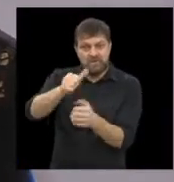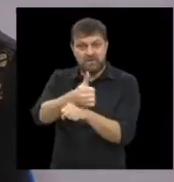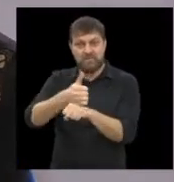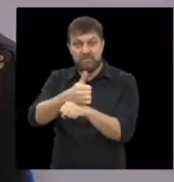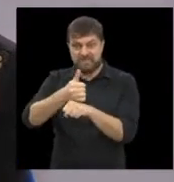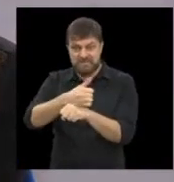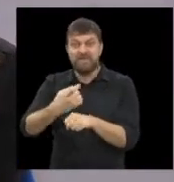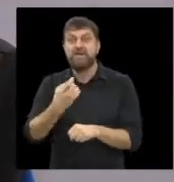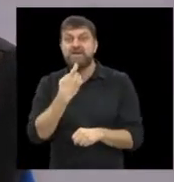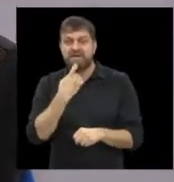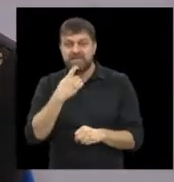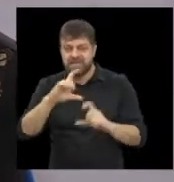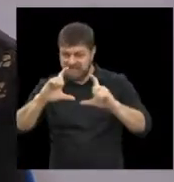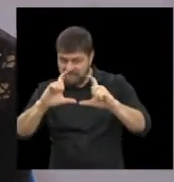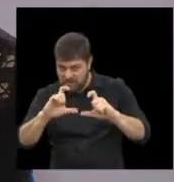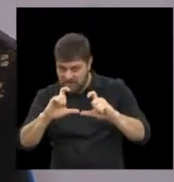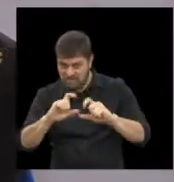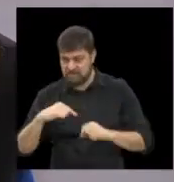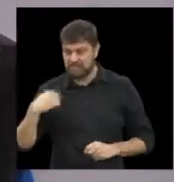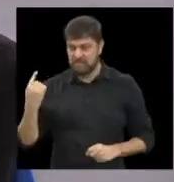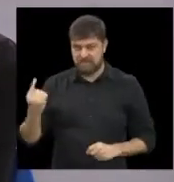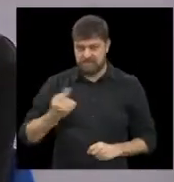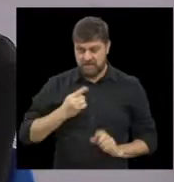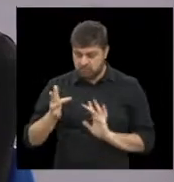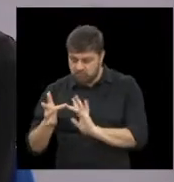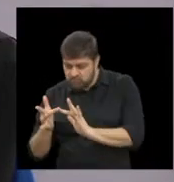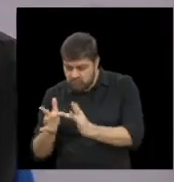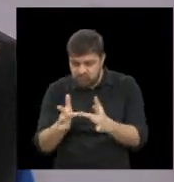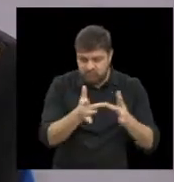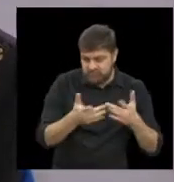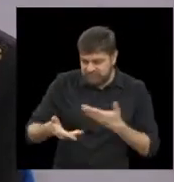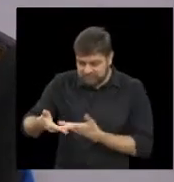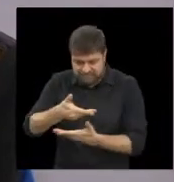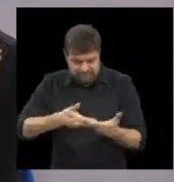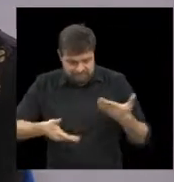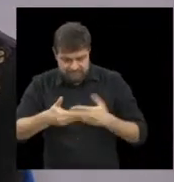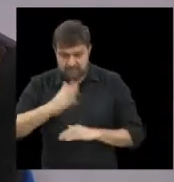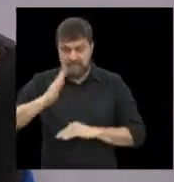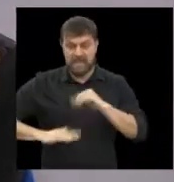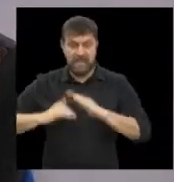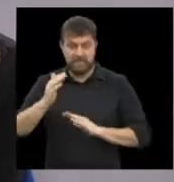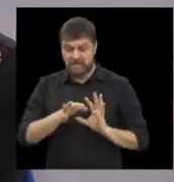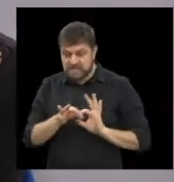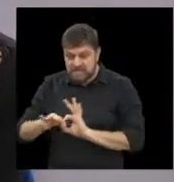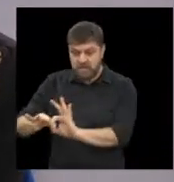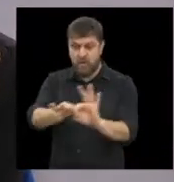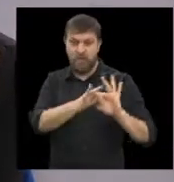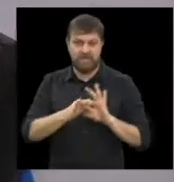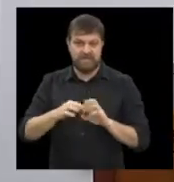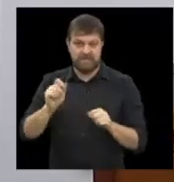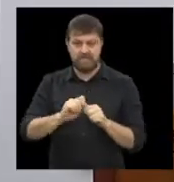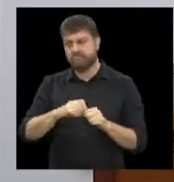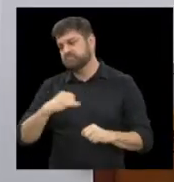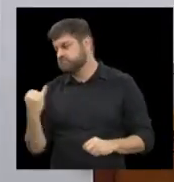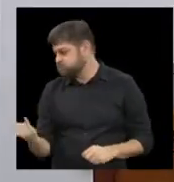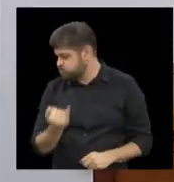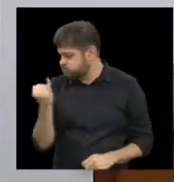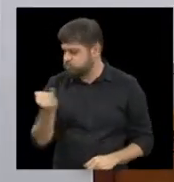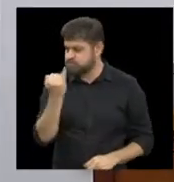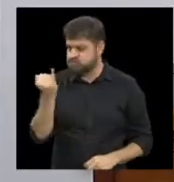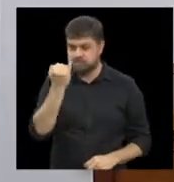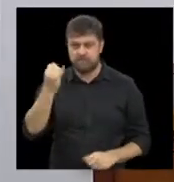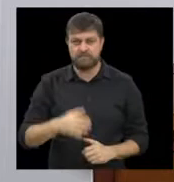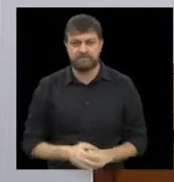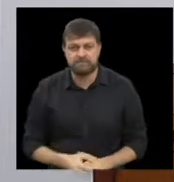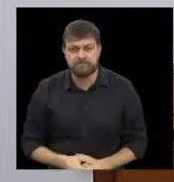esse envolvimento da comunidade nas nossas ações também torna-se muito importante. Vocês atendem